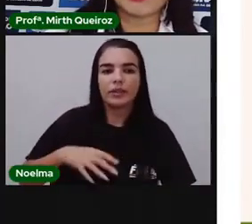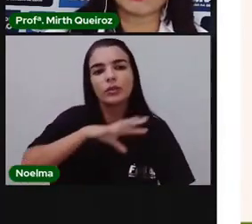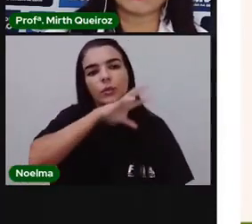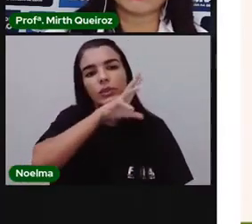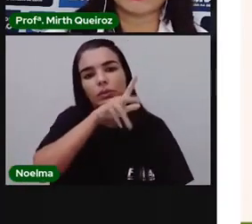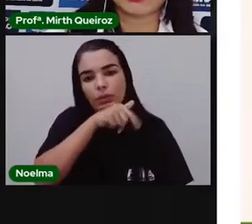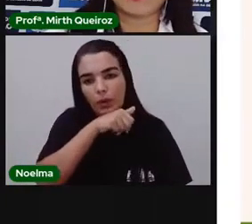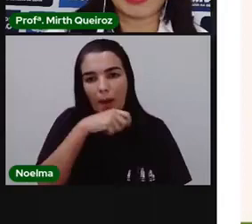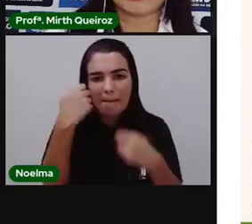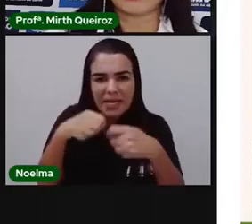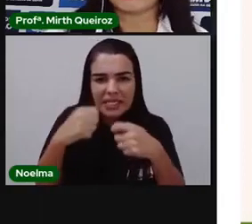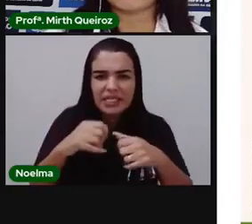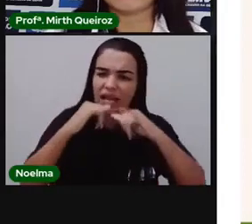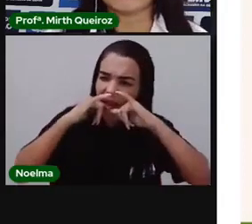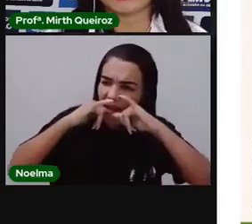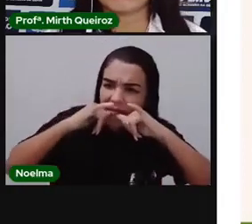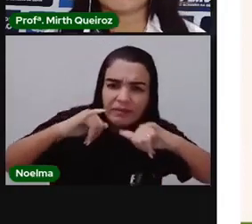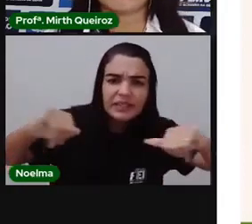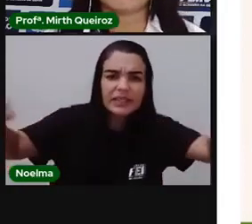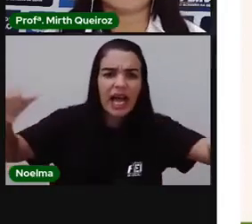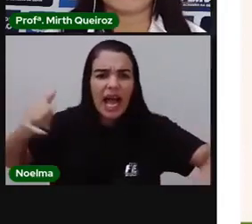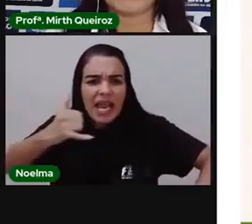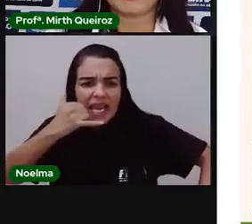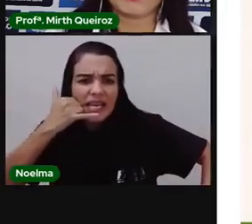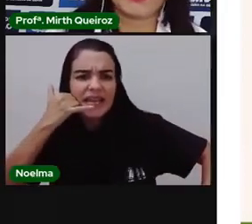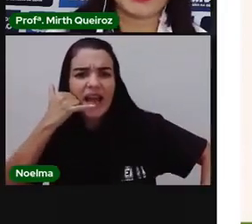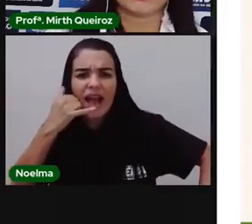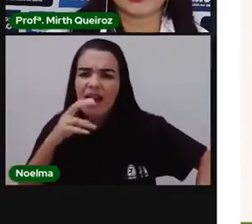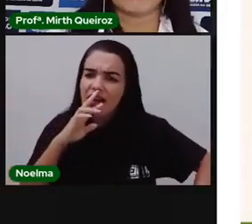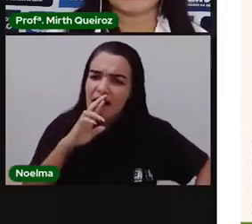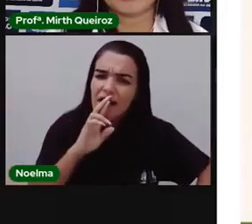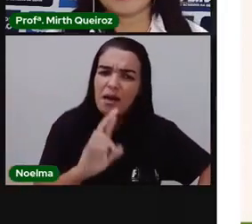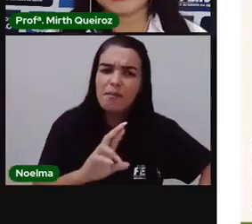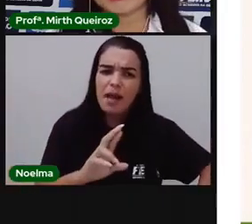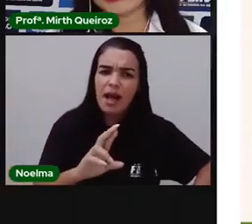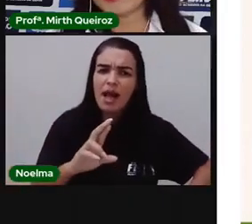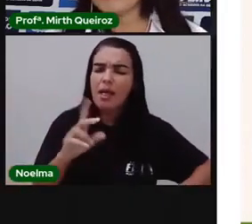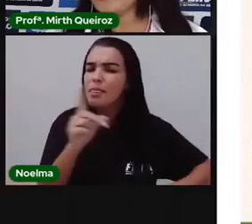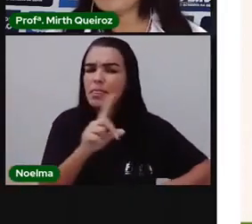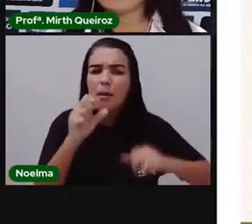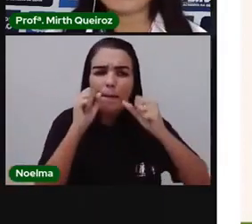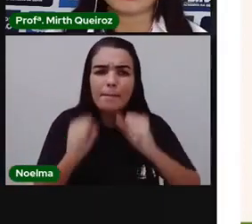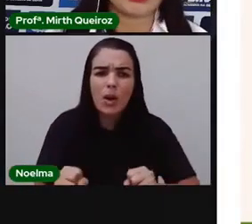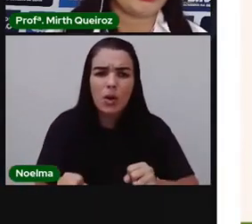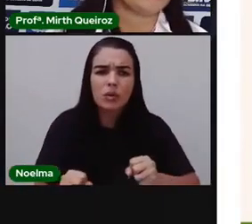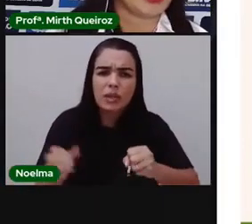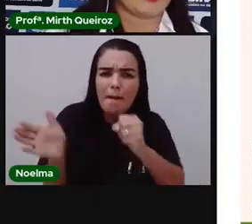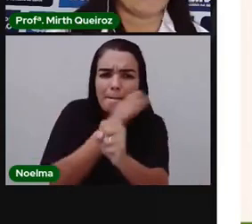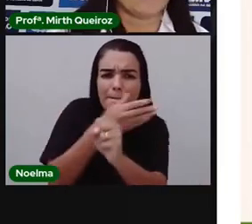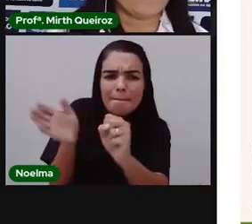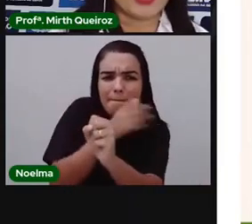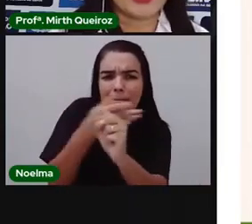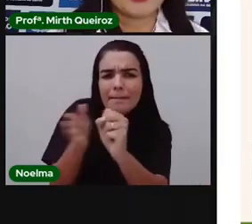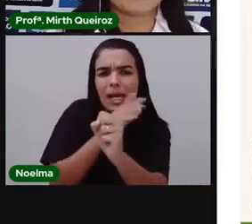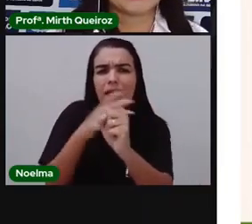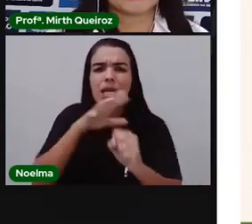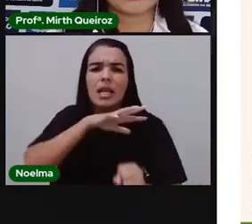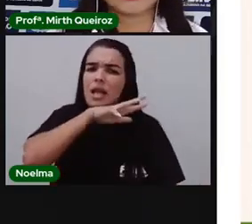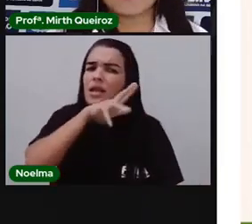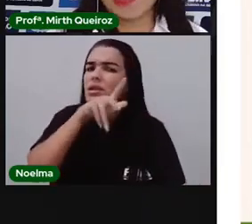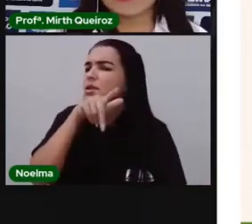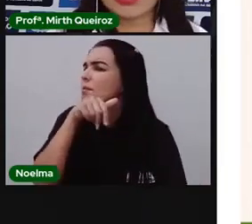a crueldade contra os animais. Quantos vídeos a gente vê, não vê na internet, né? Ou até mesmo a gente pode ver ali um vizinho, na rua,